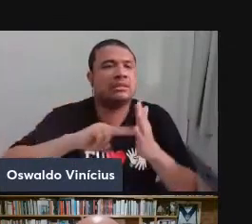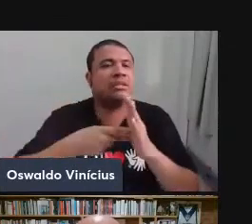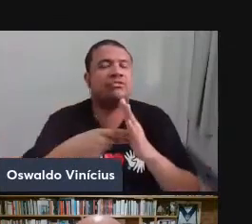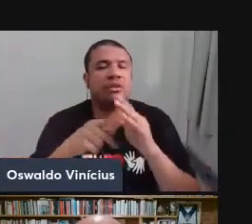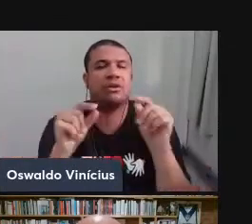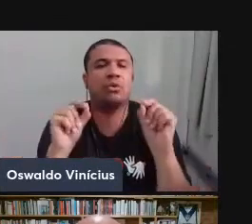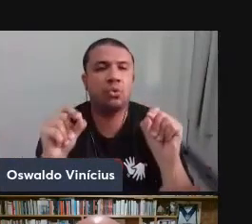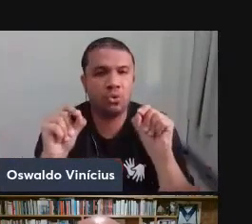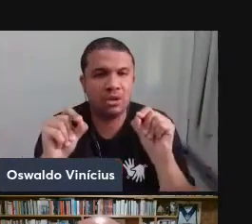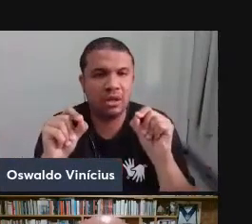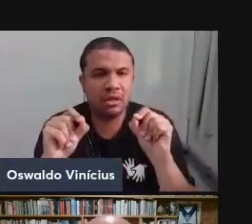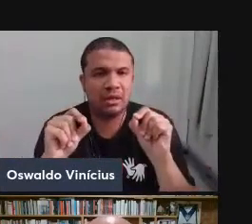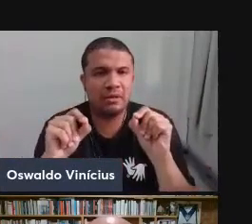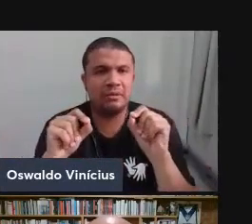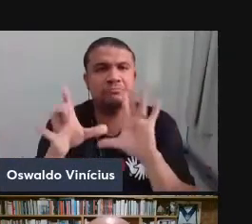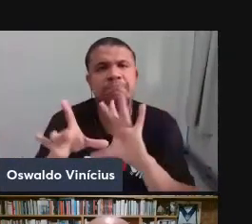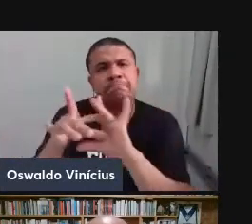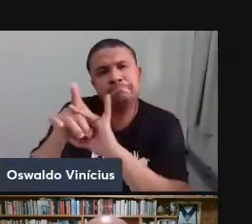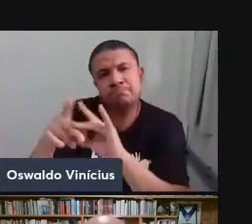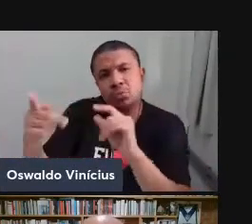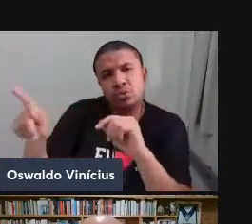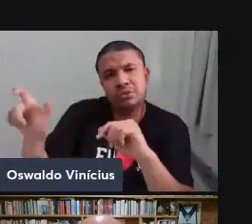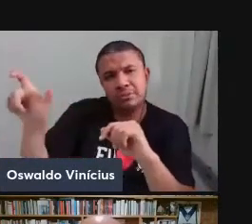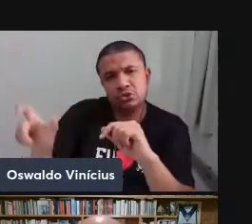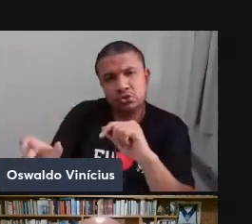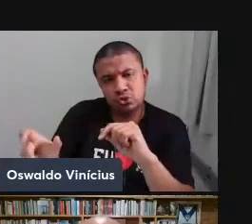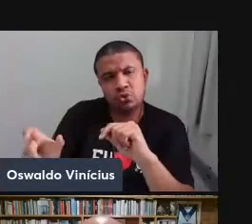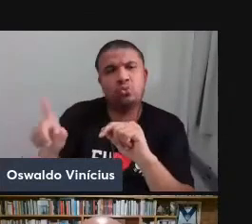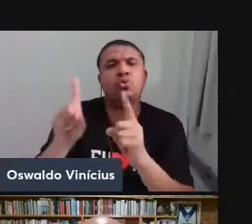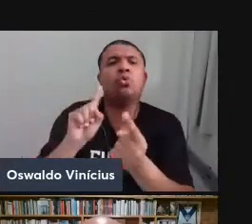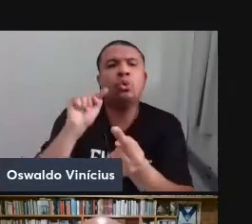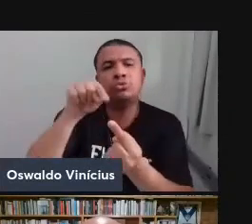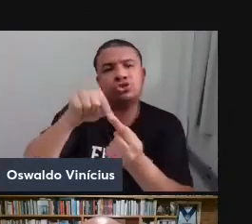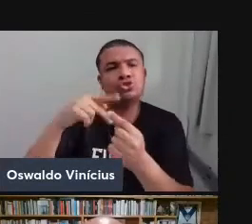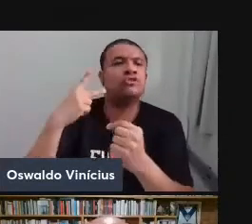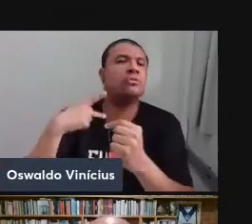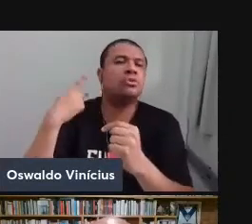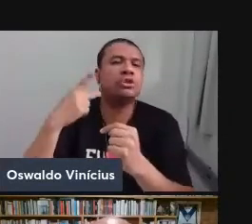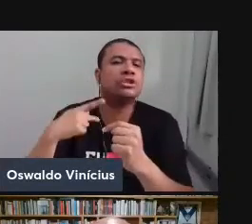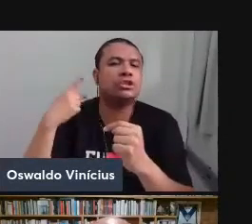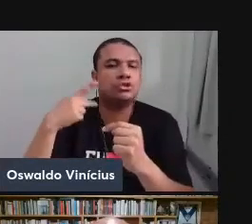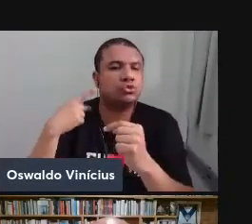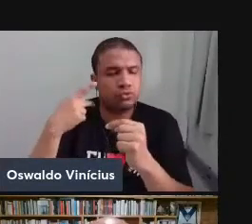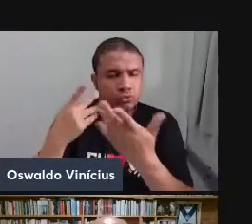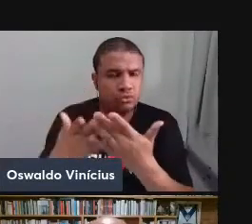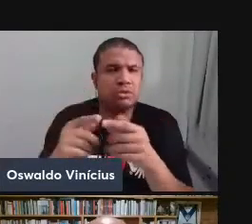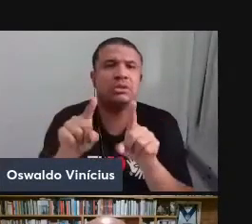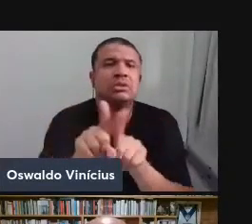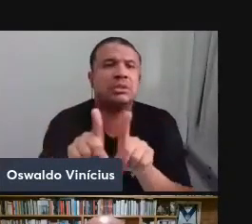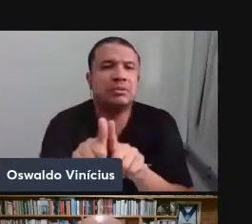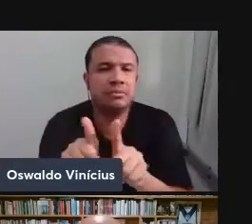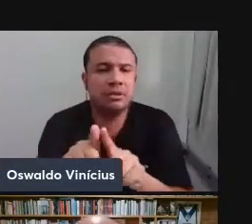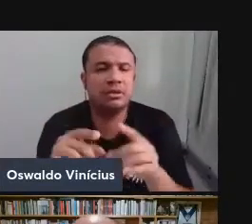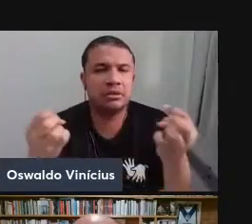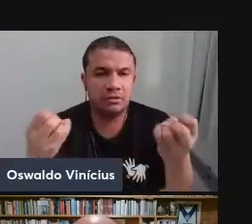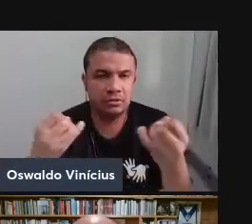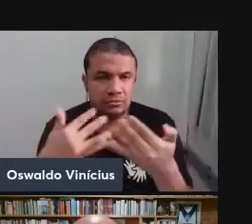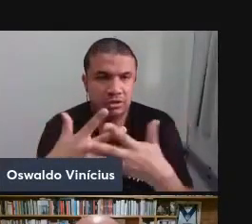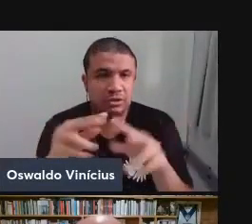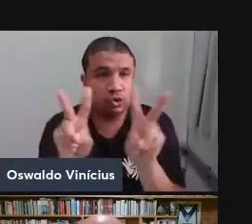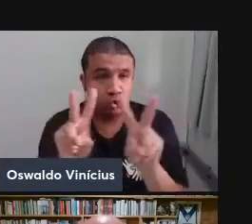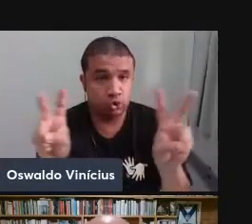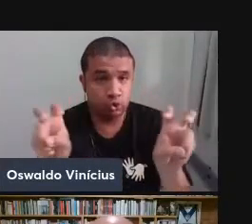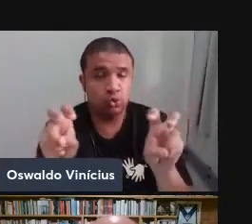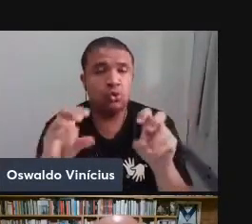se associar com outras pessoas com uma finalidade política. E, de algum modo, aquilo que eu vou falar aqui, em relação a